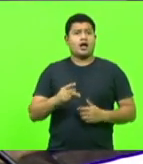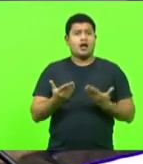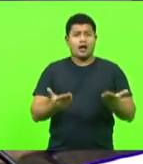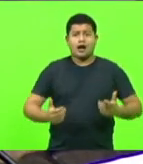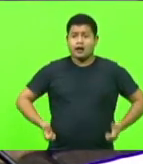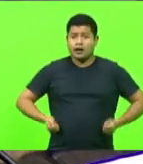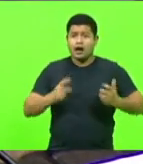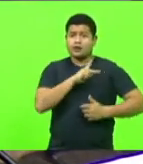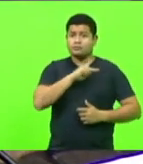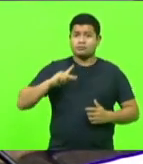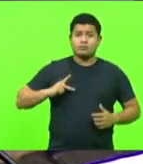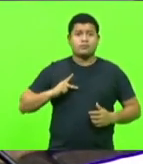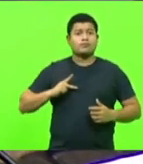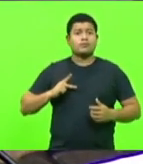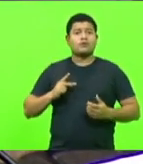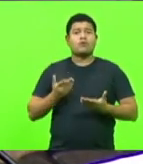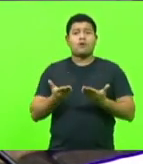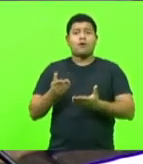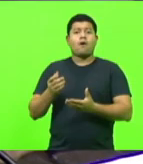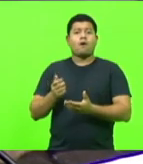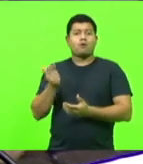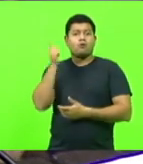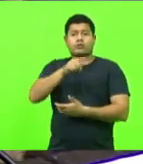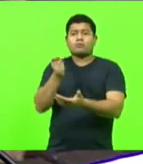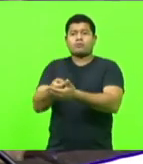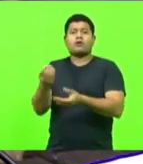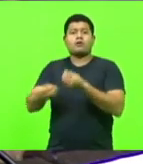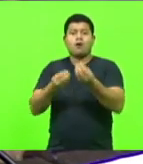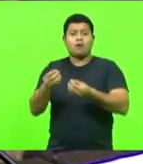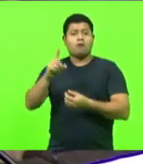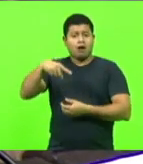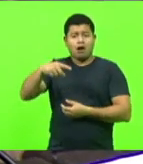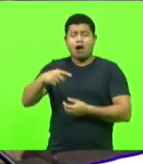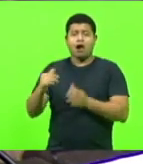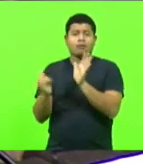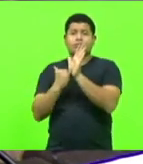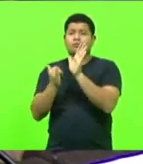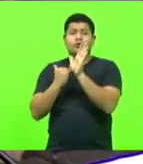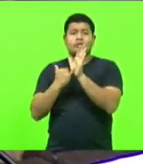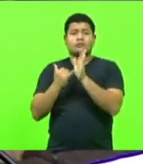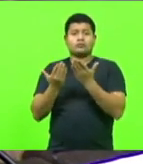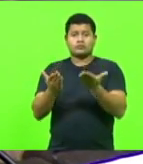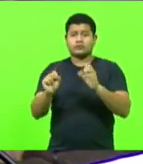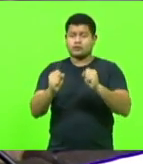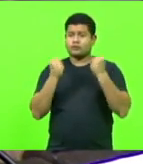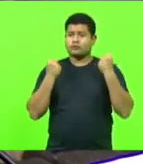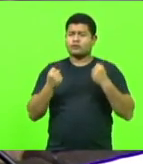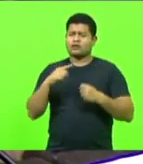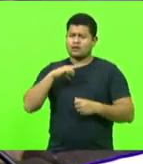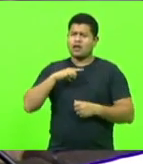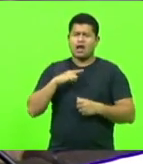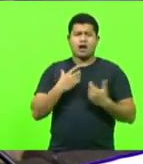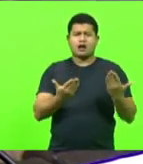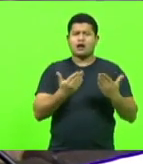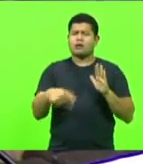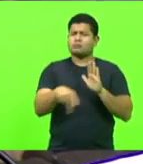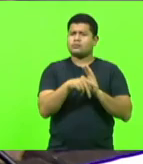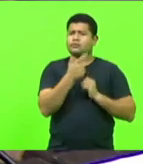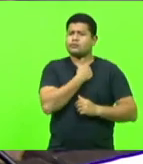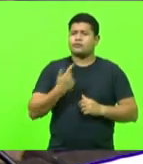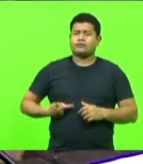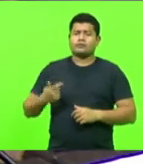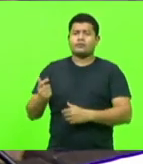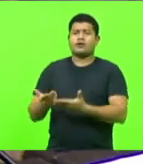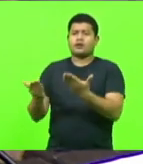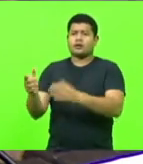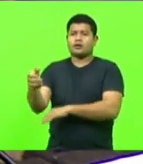imposto. Então, quando você defende que exista um hotel estatal, que exista alguma determinada